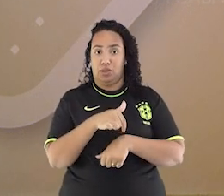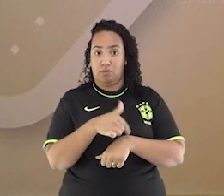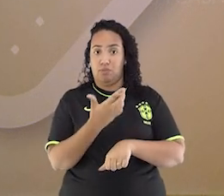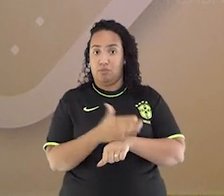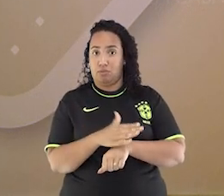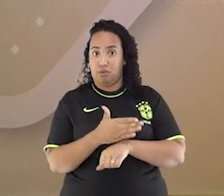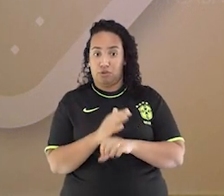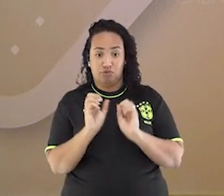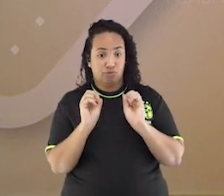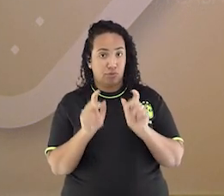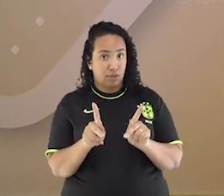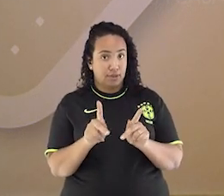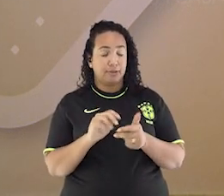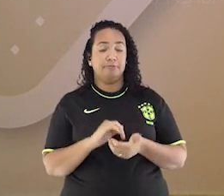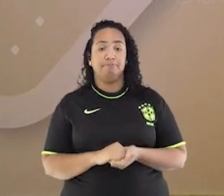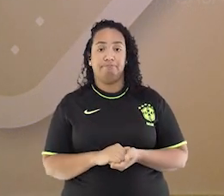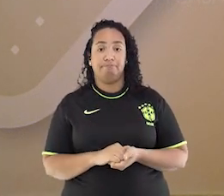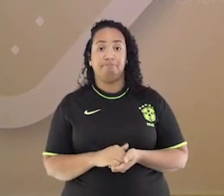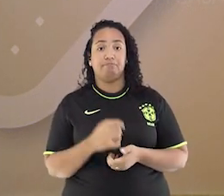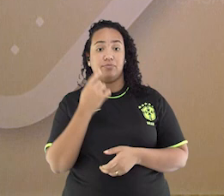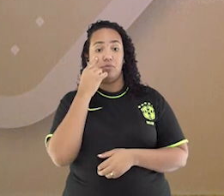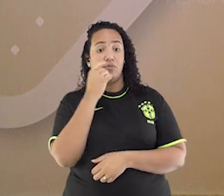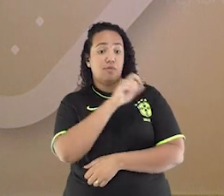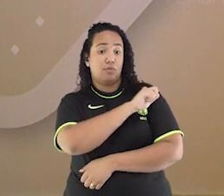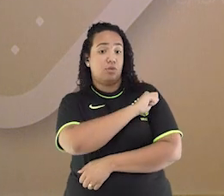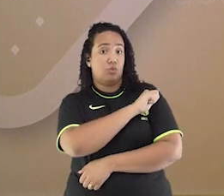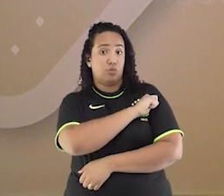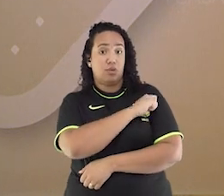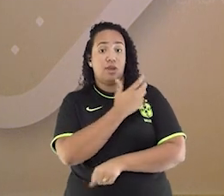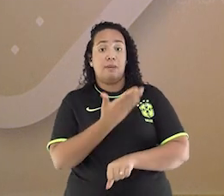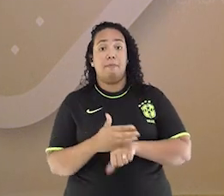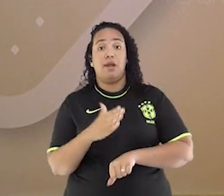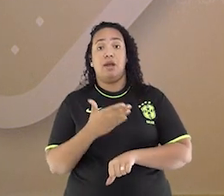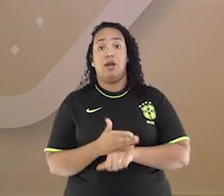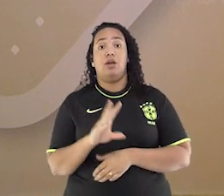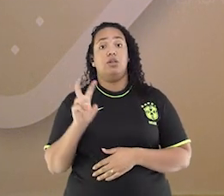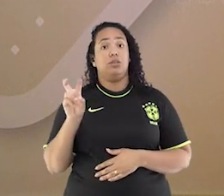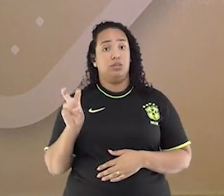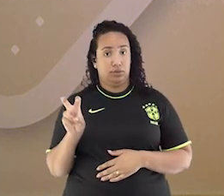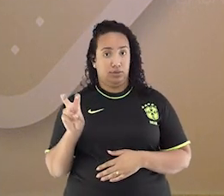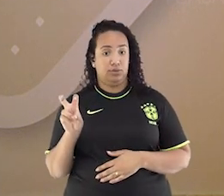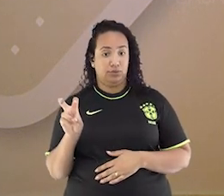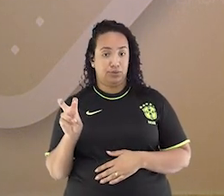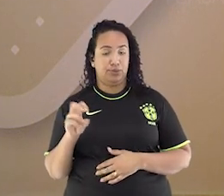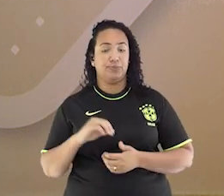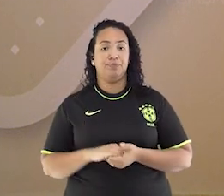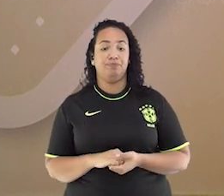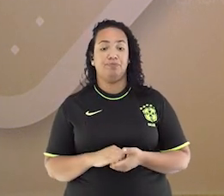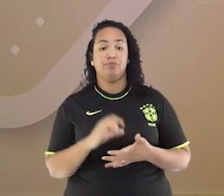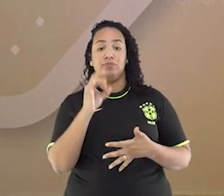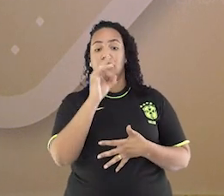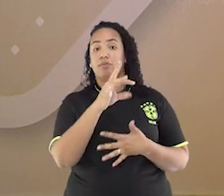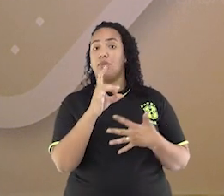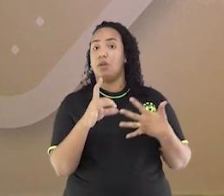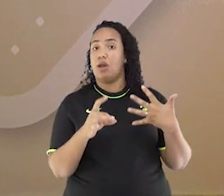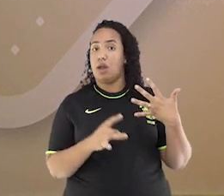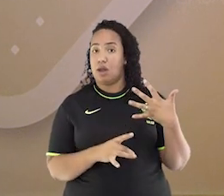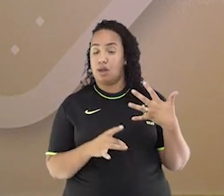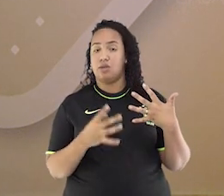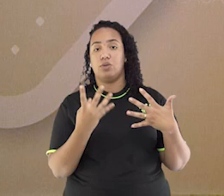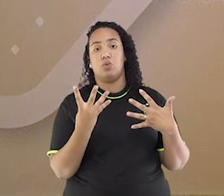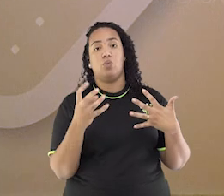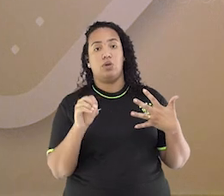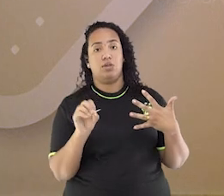Estudantes, serão 5 exercícios. Cada exercício terá 40 segundos de